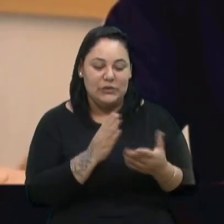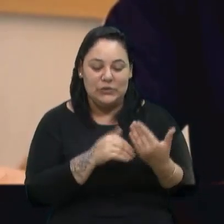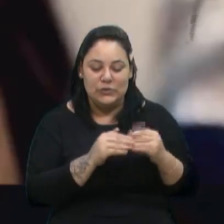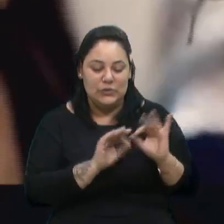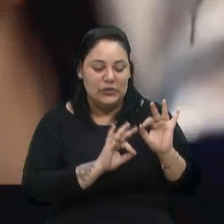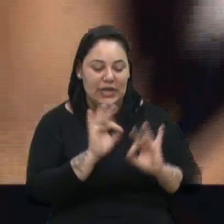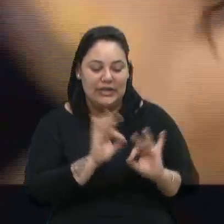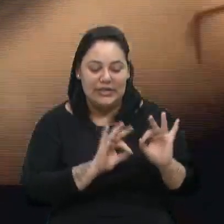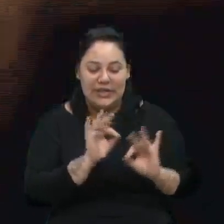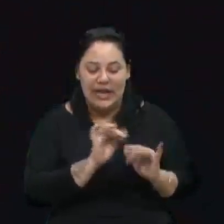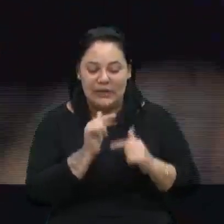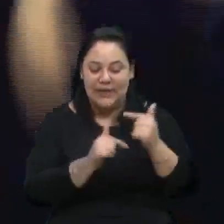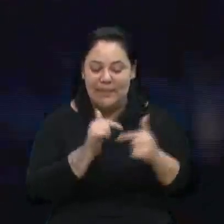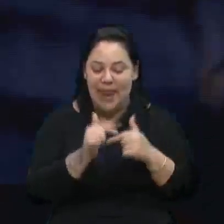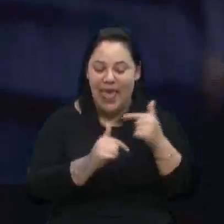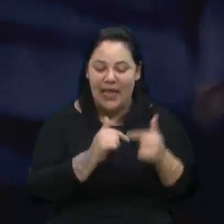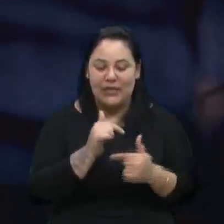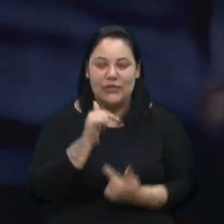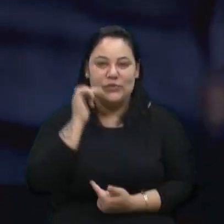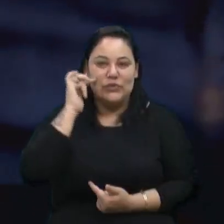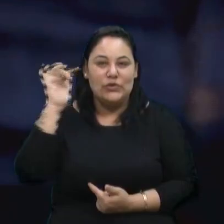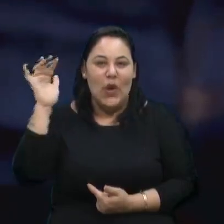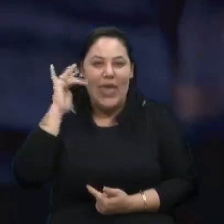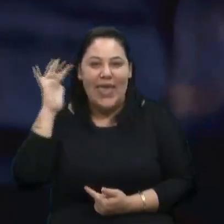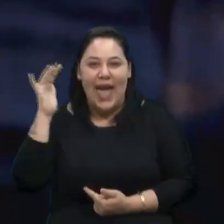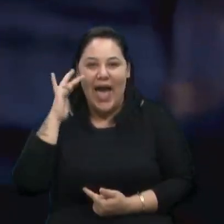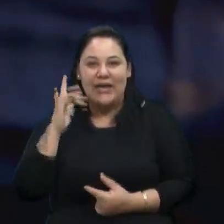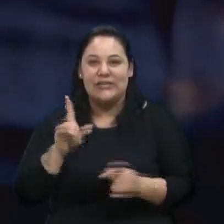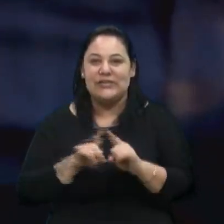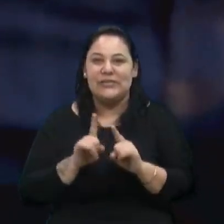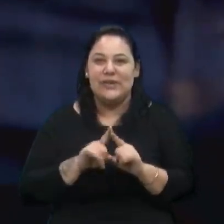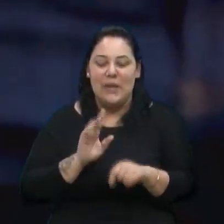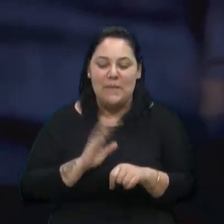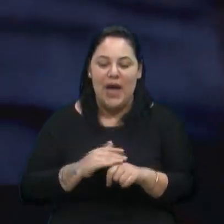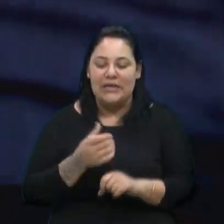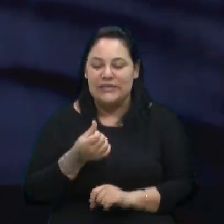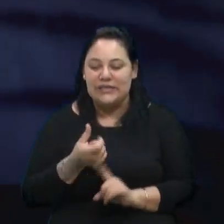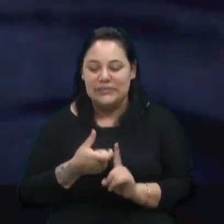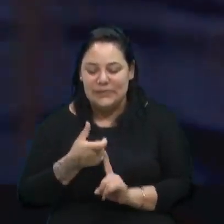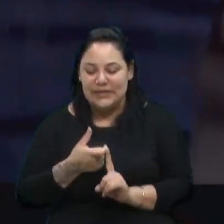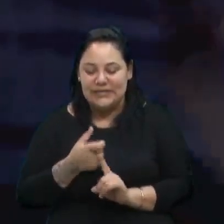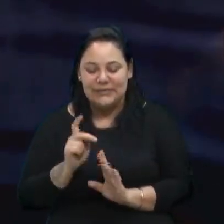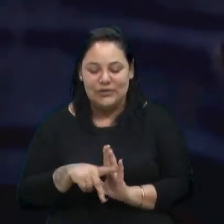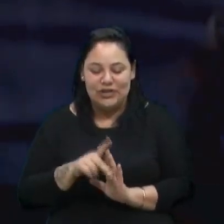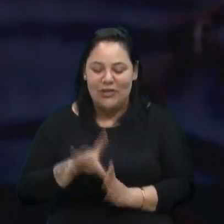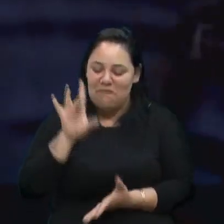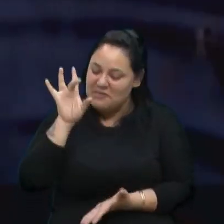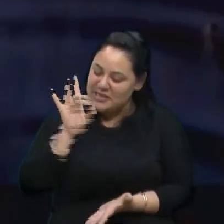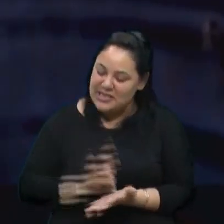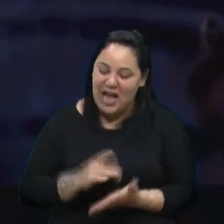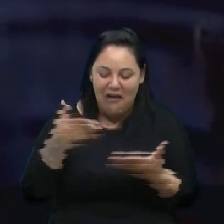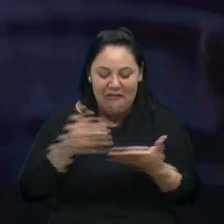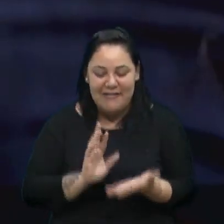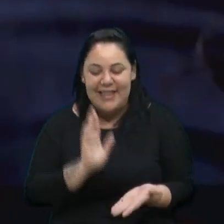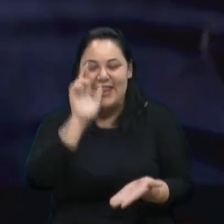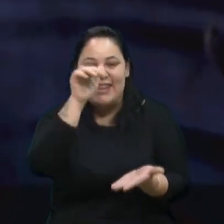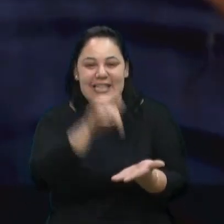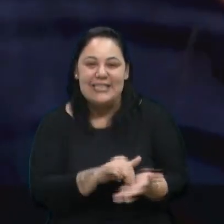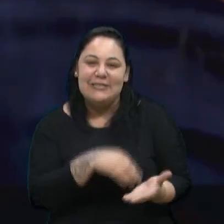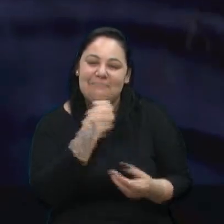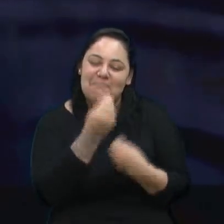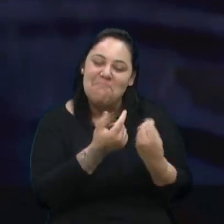trabalhado, sonhado, há mais de seis meses, está se realizando da forma como foi